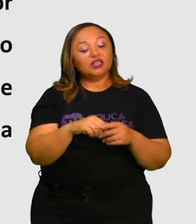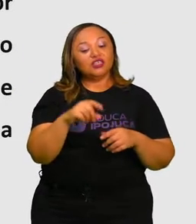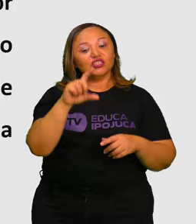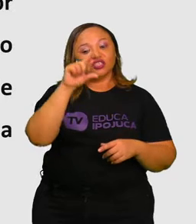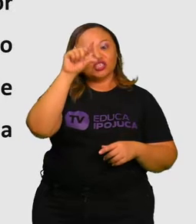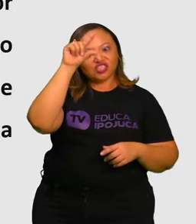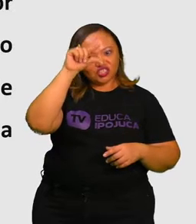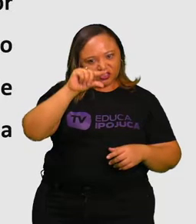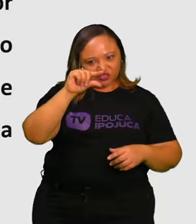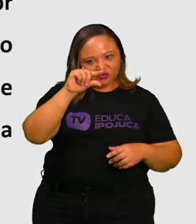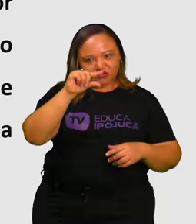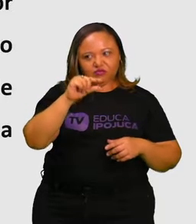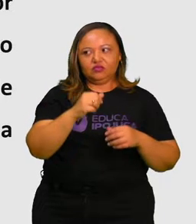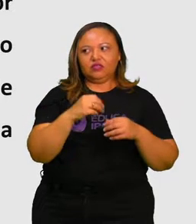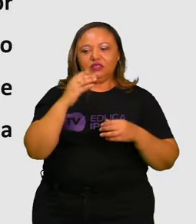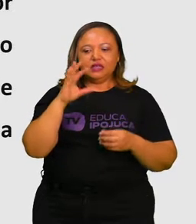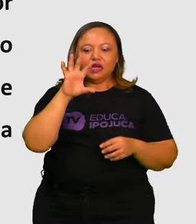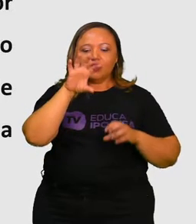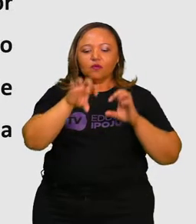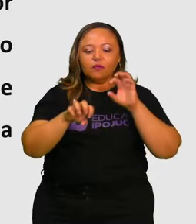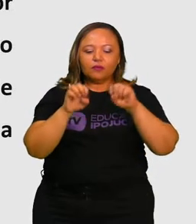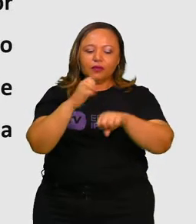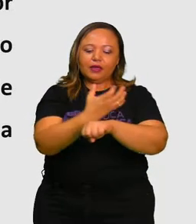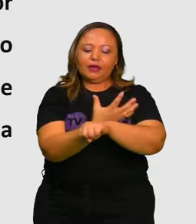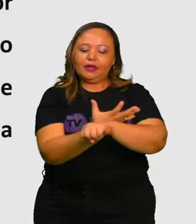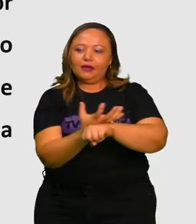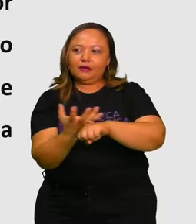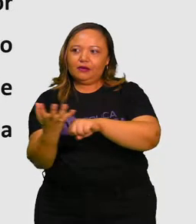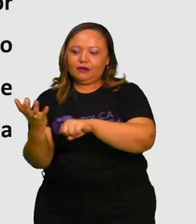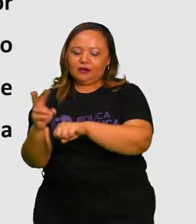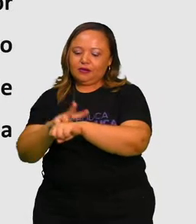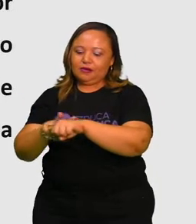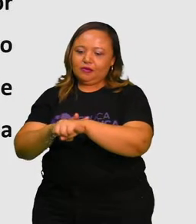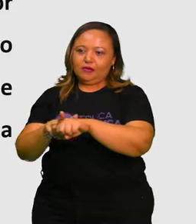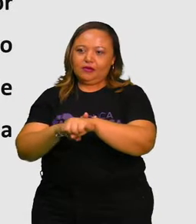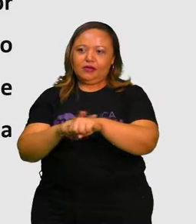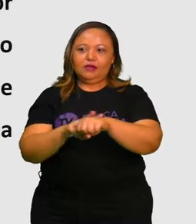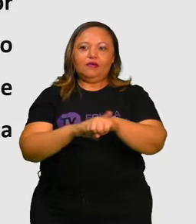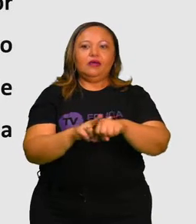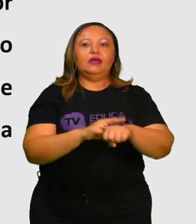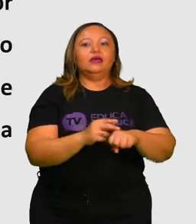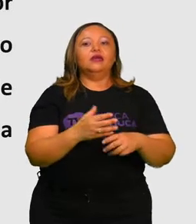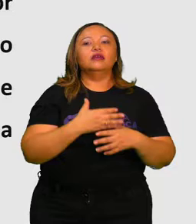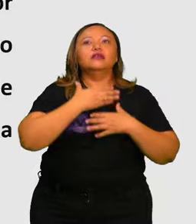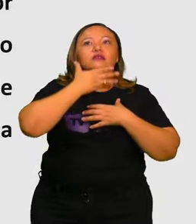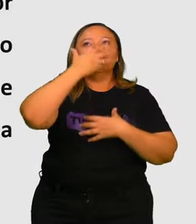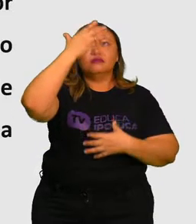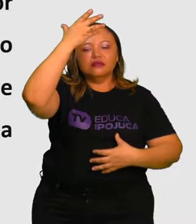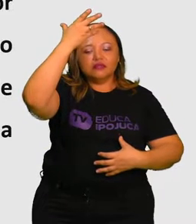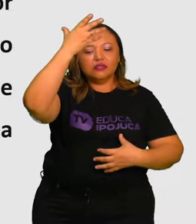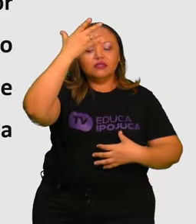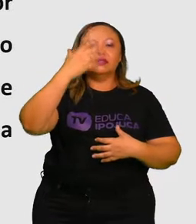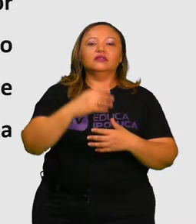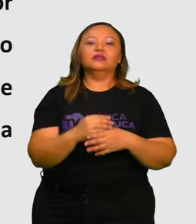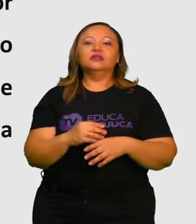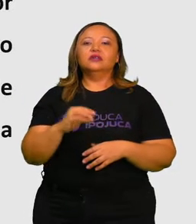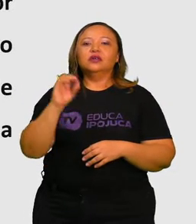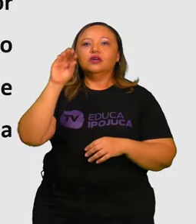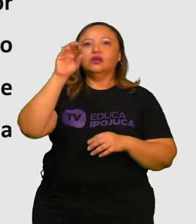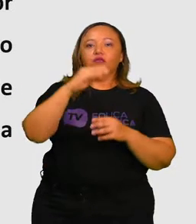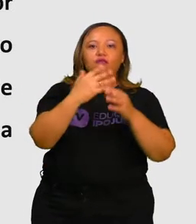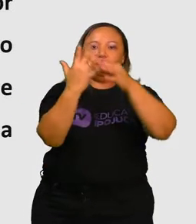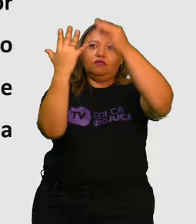alimentavam de grama e arbustos que estavam ao seu alcance, enquanto as girafas de pescoço comprido comiam